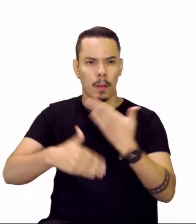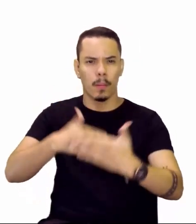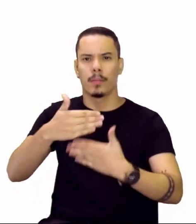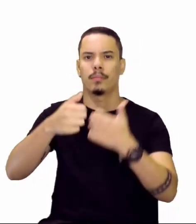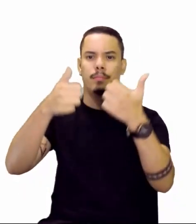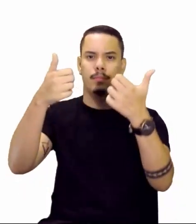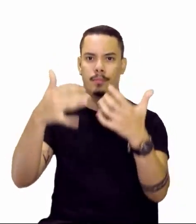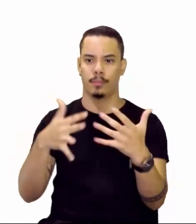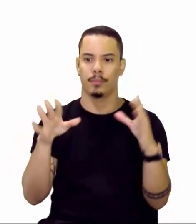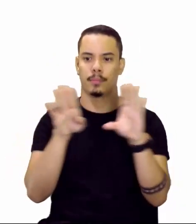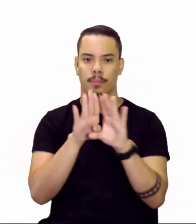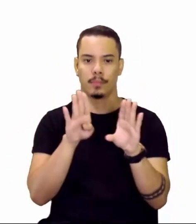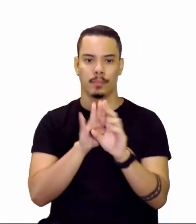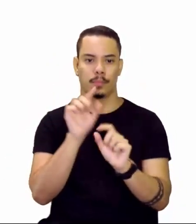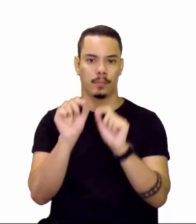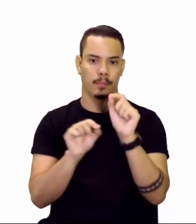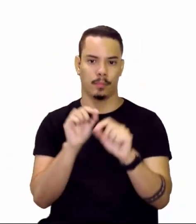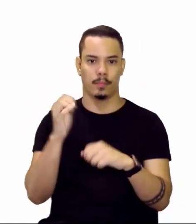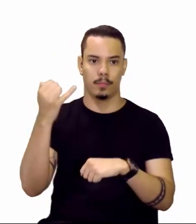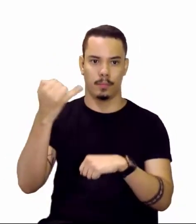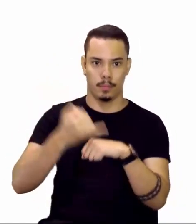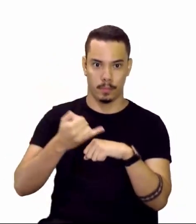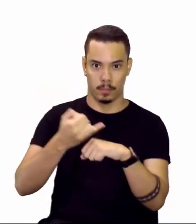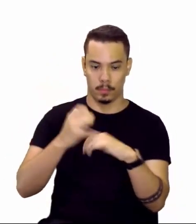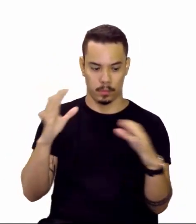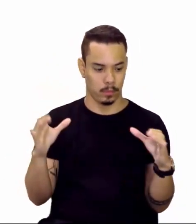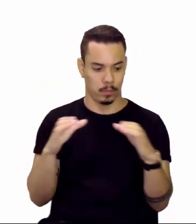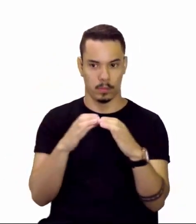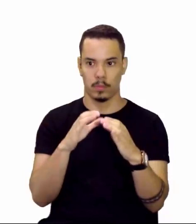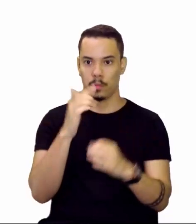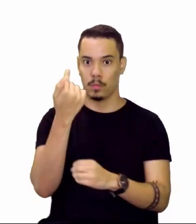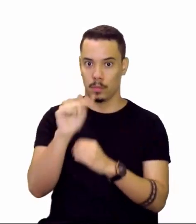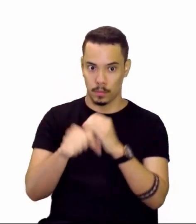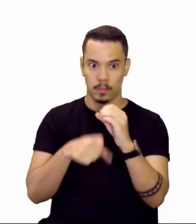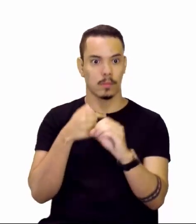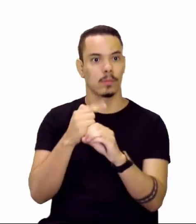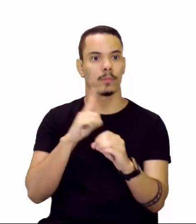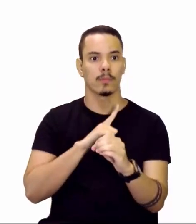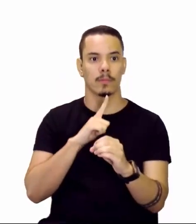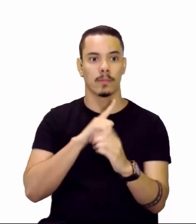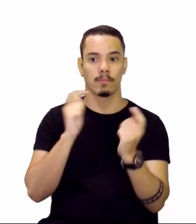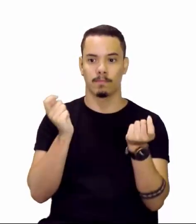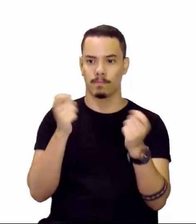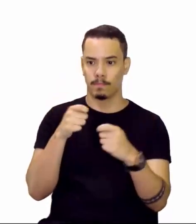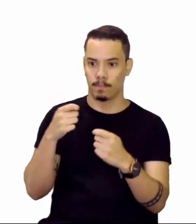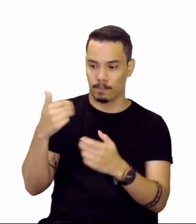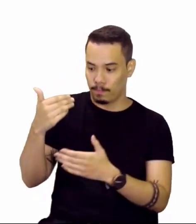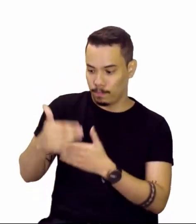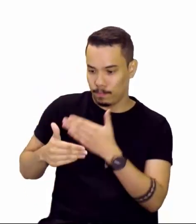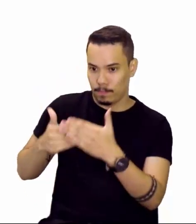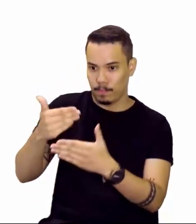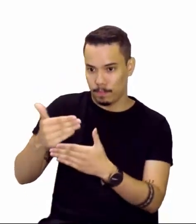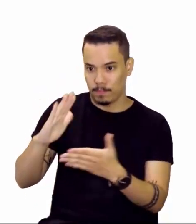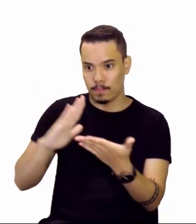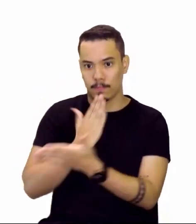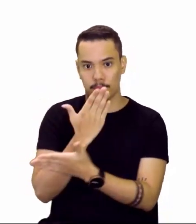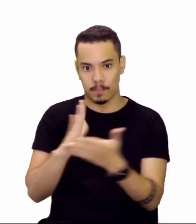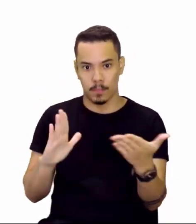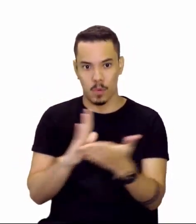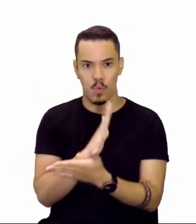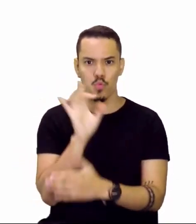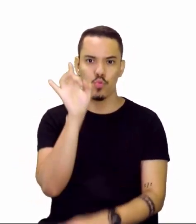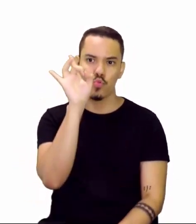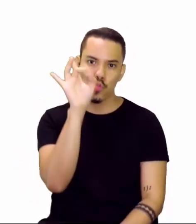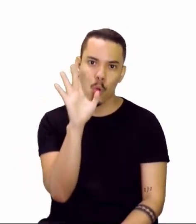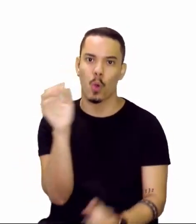frente que os íons, eles, os átomos, quando eles vão formar íons, eles têm uma tendência de átomos que só